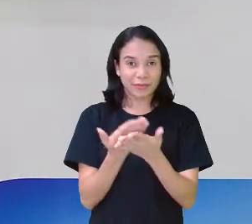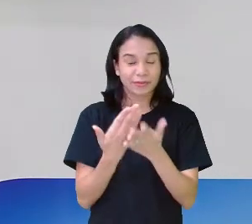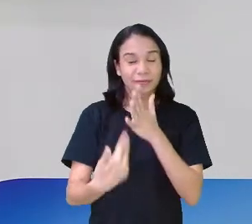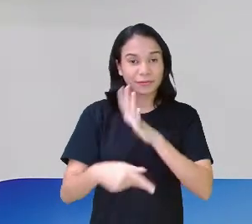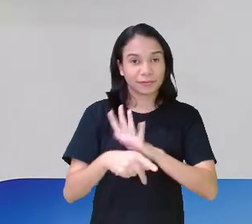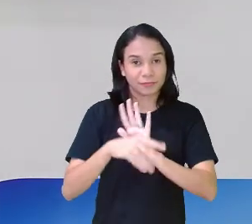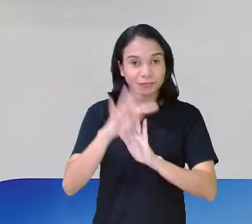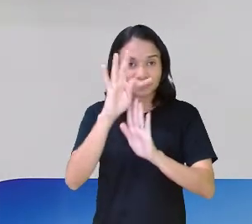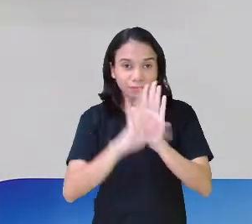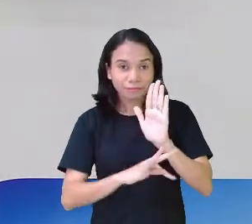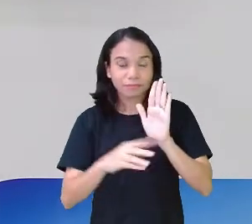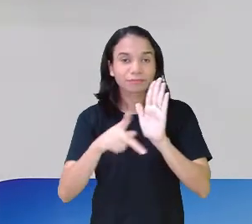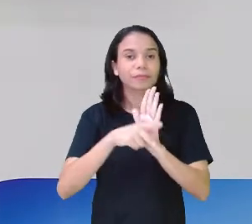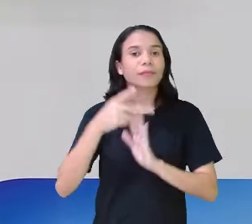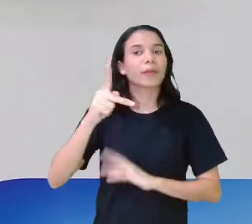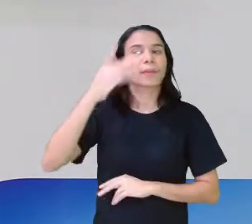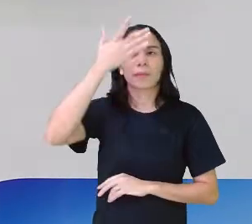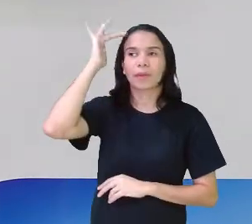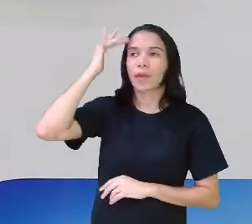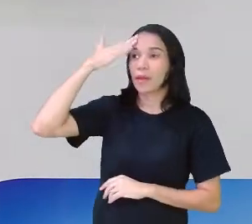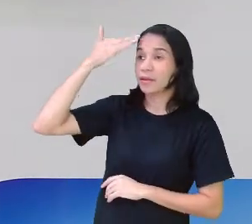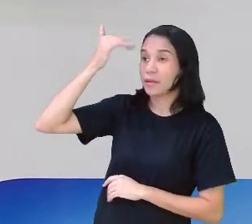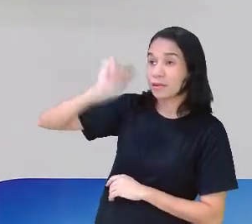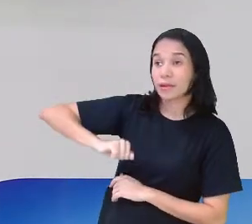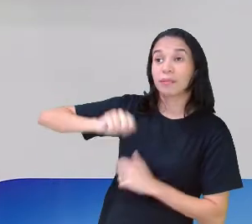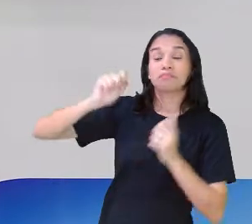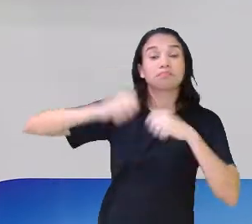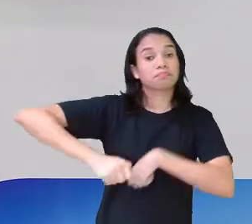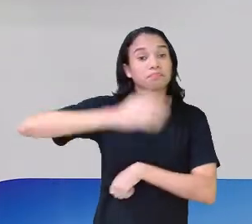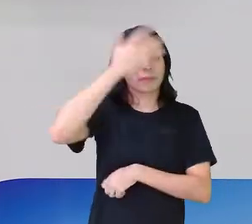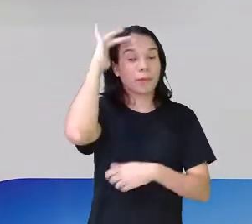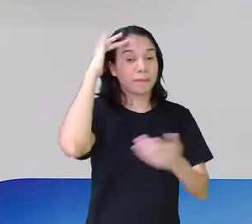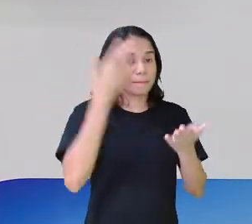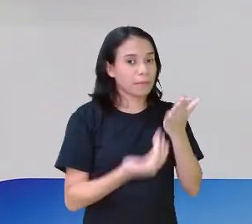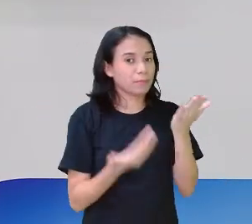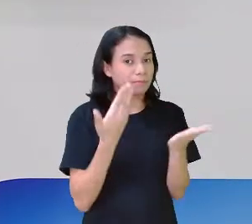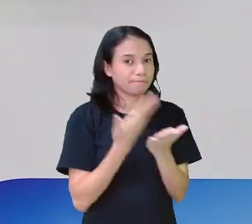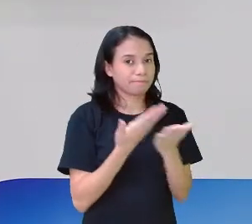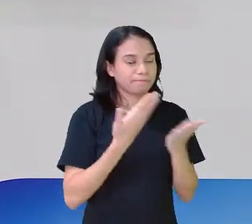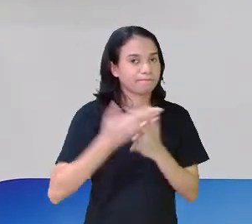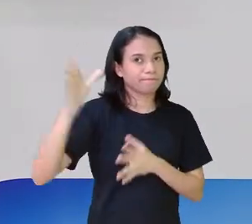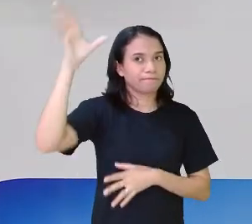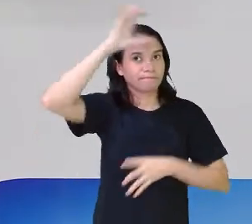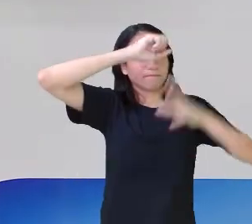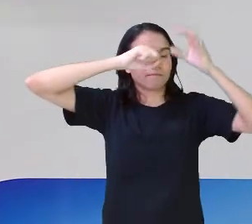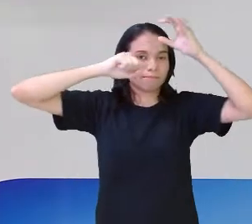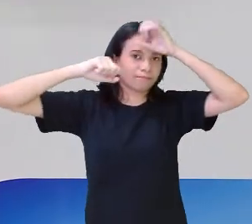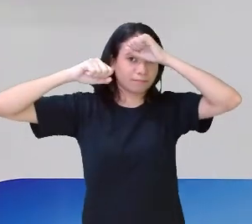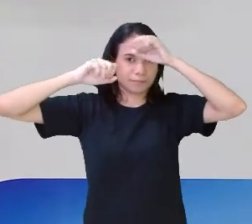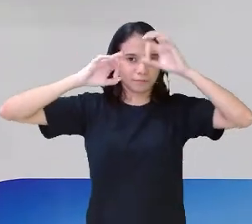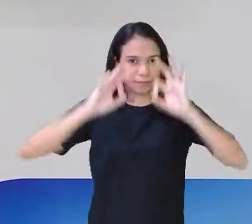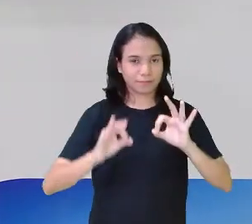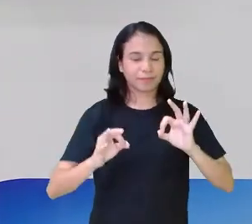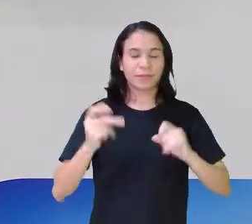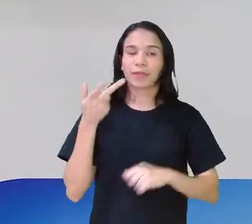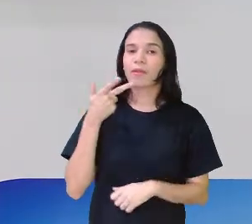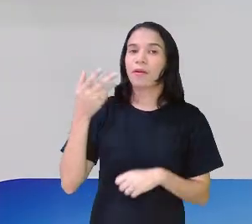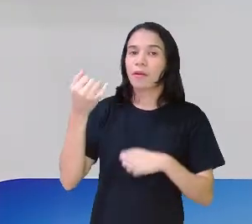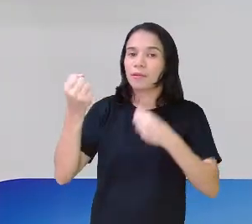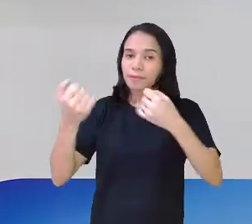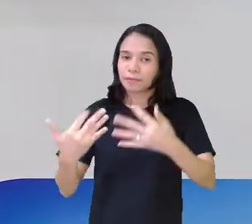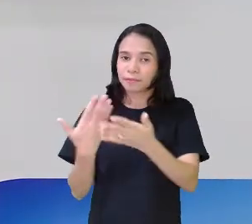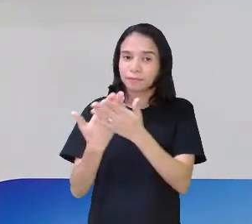crítica. Quem já sabe, vai lembrar agora. E quem perdeu a aula, vai saber o que é. Como eu disse na aula